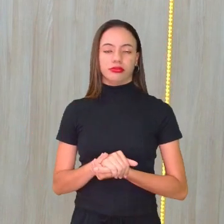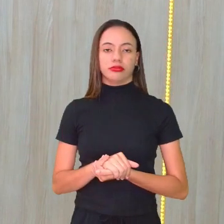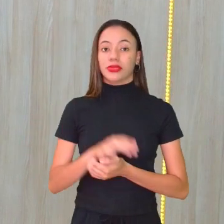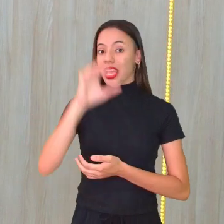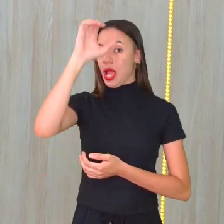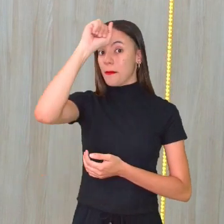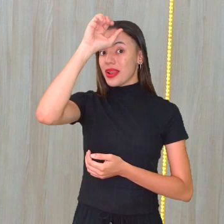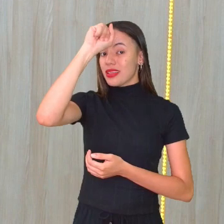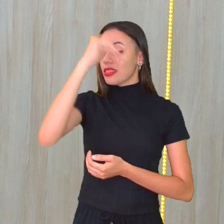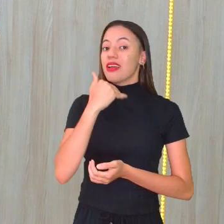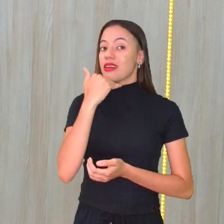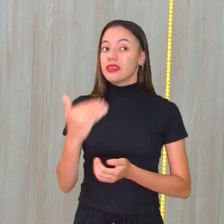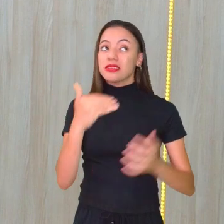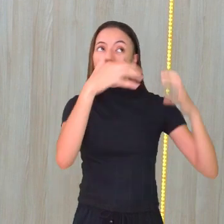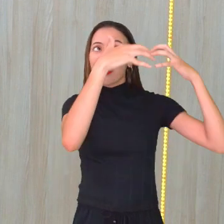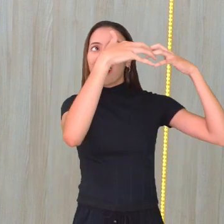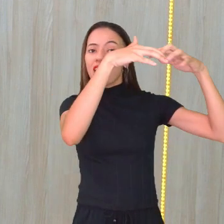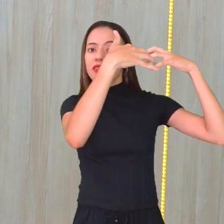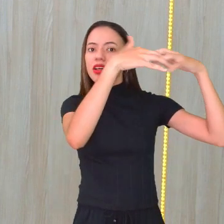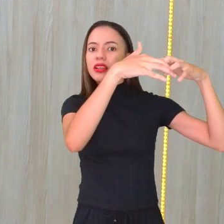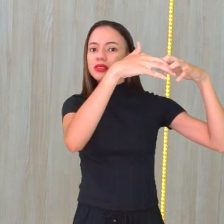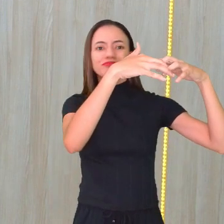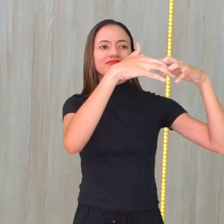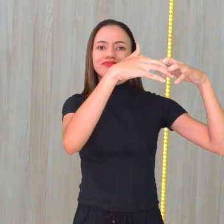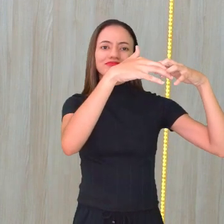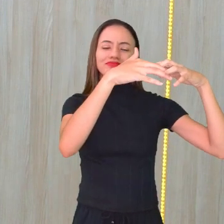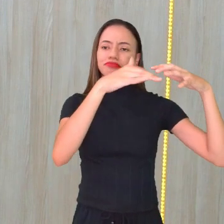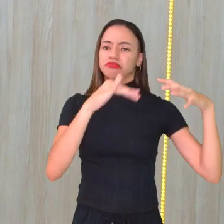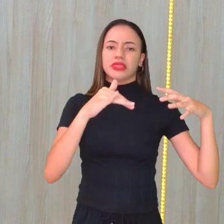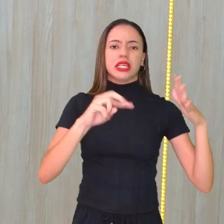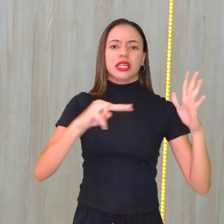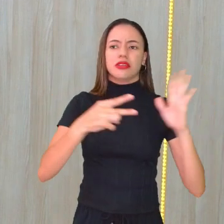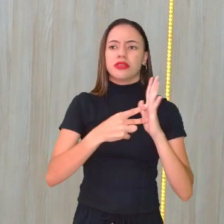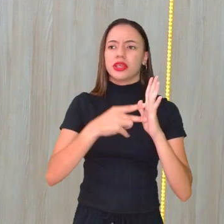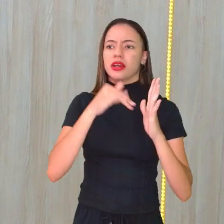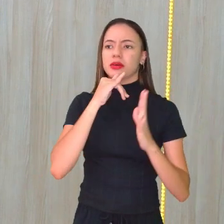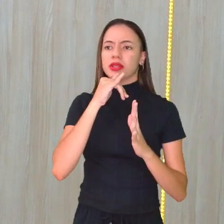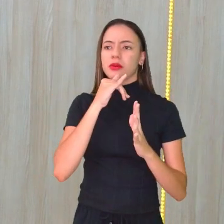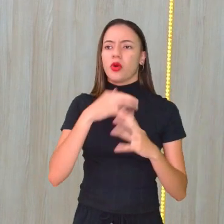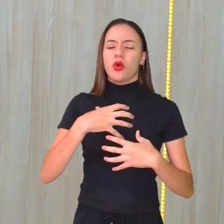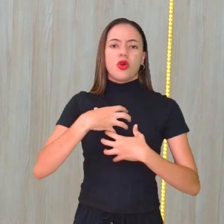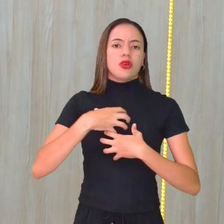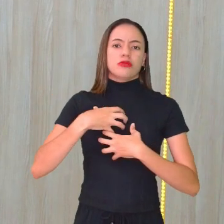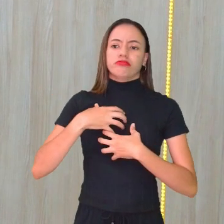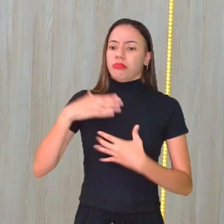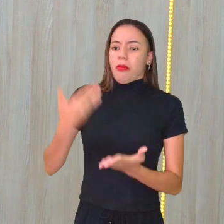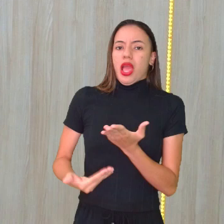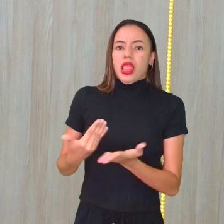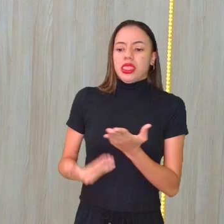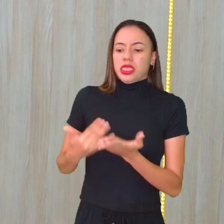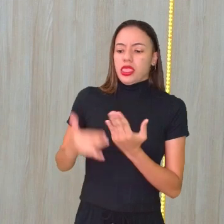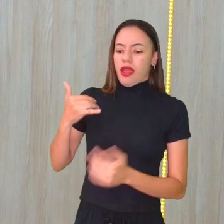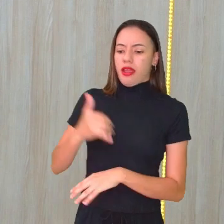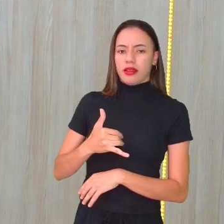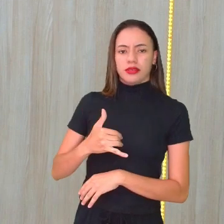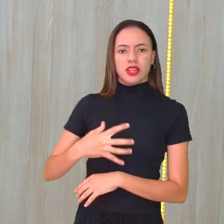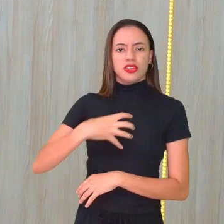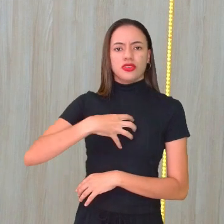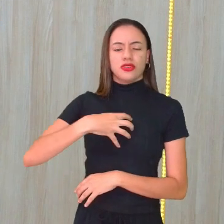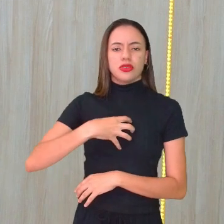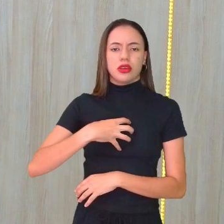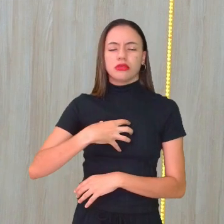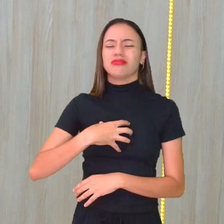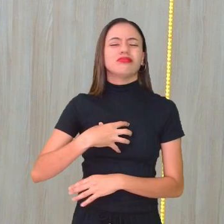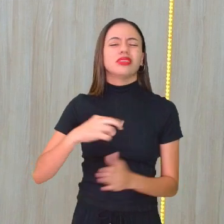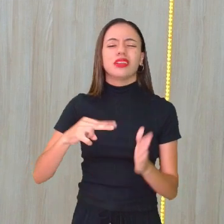refletir é desperdiçar energia. E aí, o que isso tem a ver com os jovens e adultos? Essa modalidade de ensino.